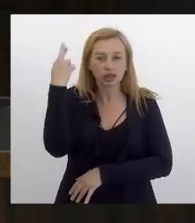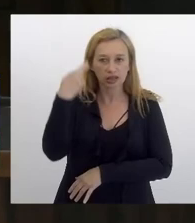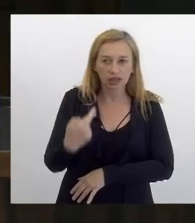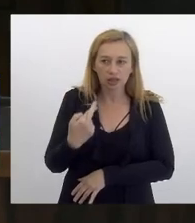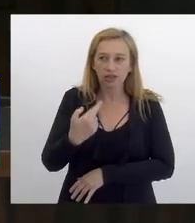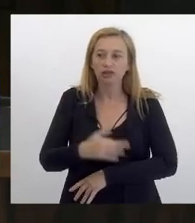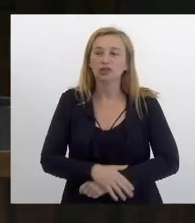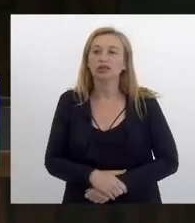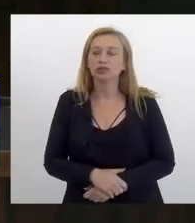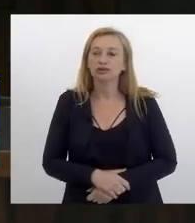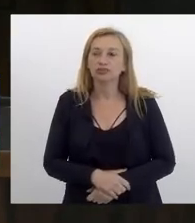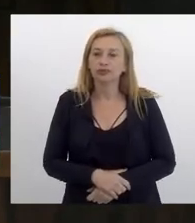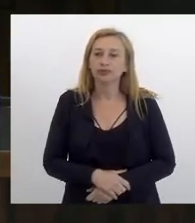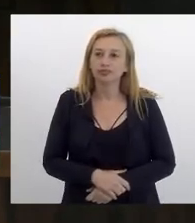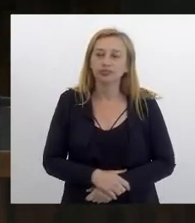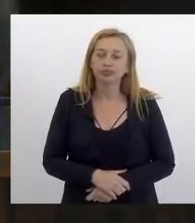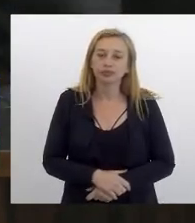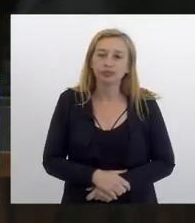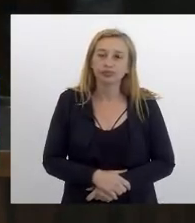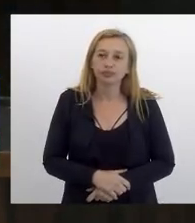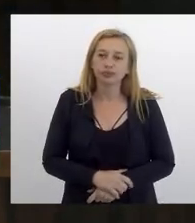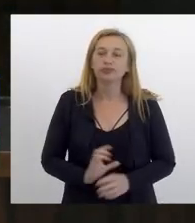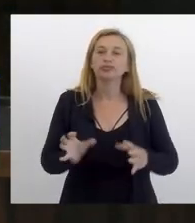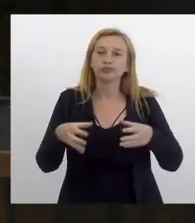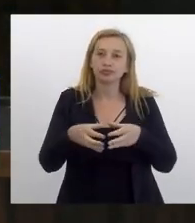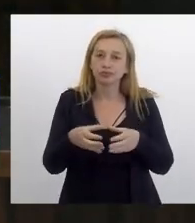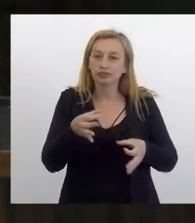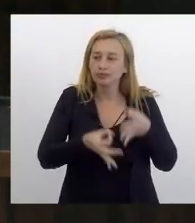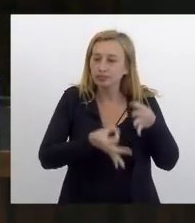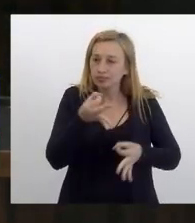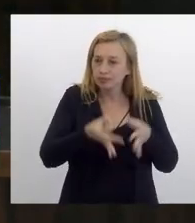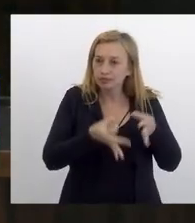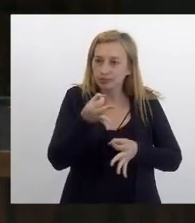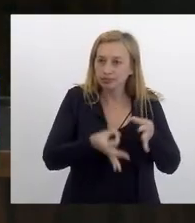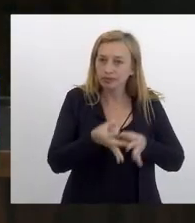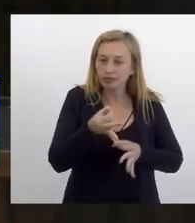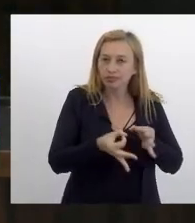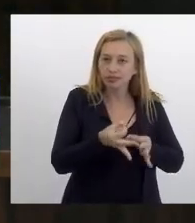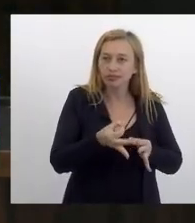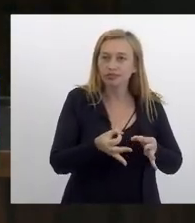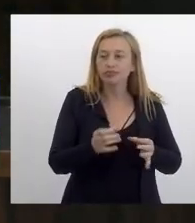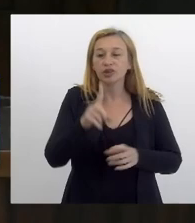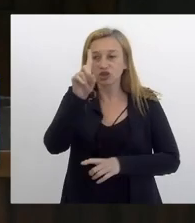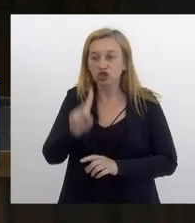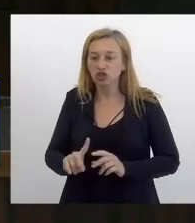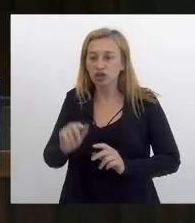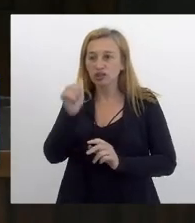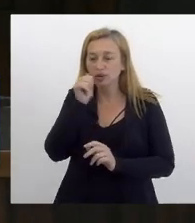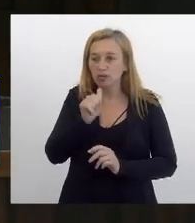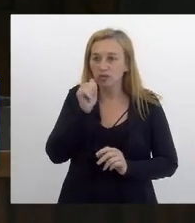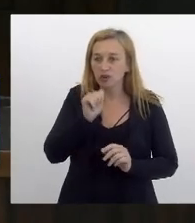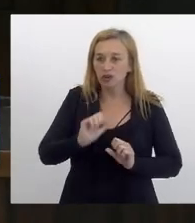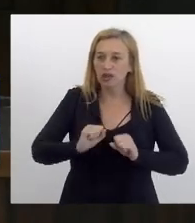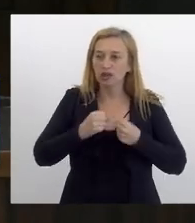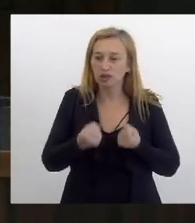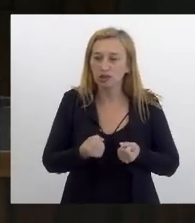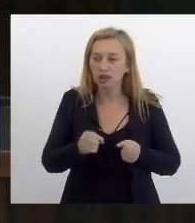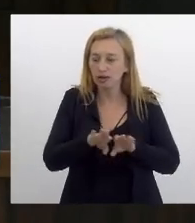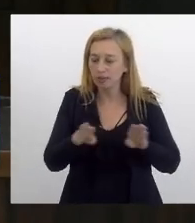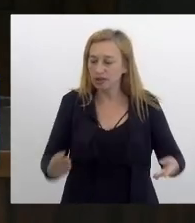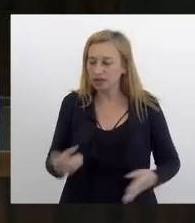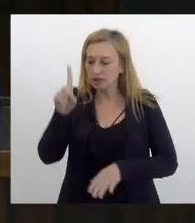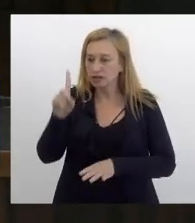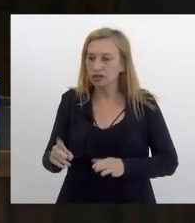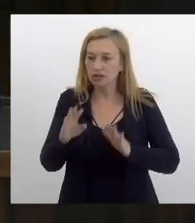Souza. Prendendo de pareceres das comissões de condição e justiça e defesa dos direitos da mulher, da mesa diretora, as